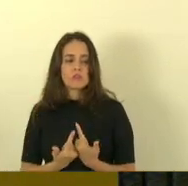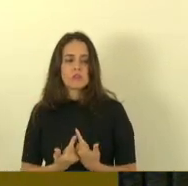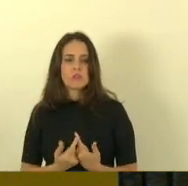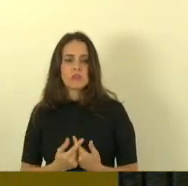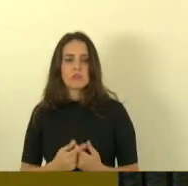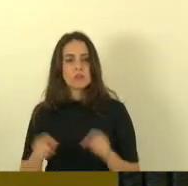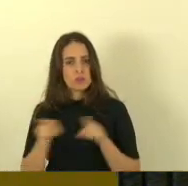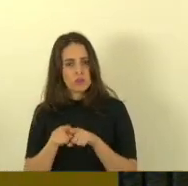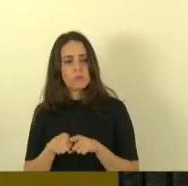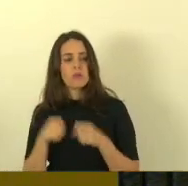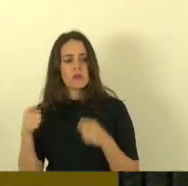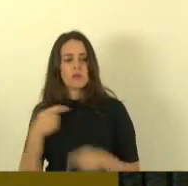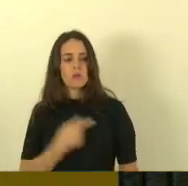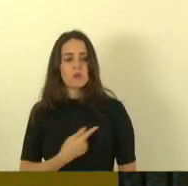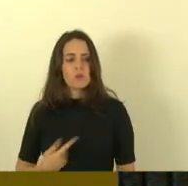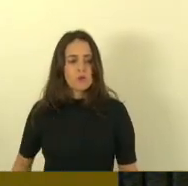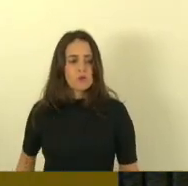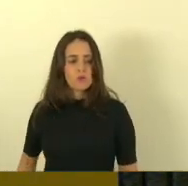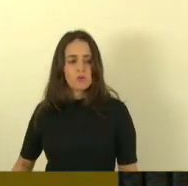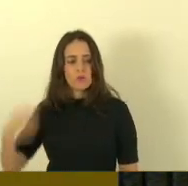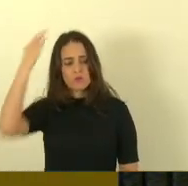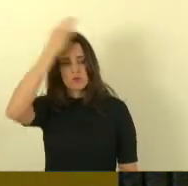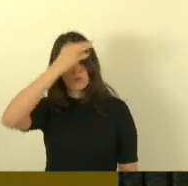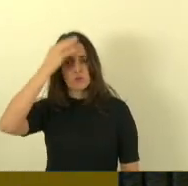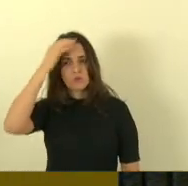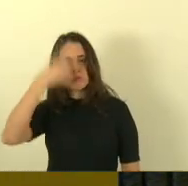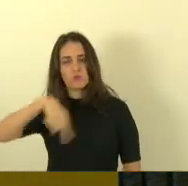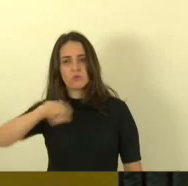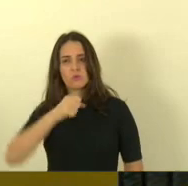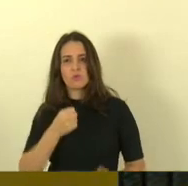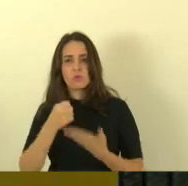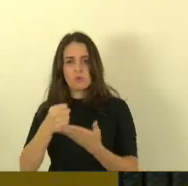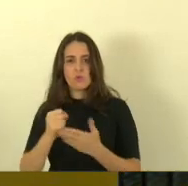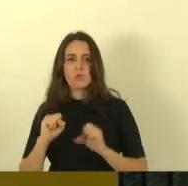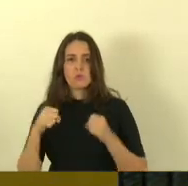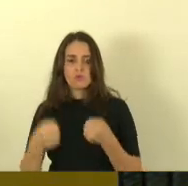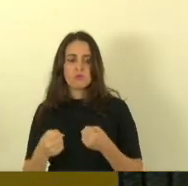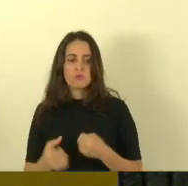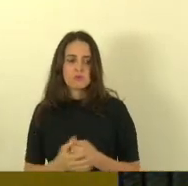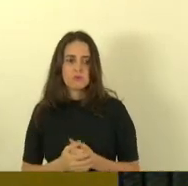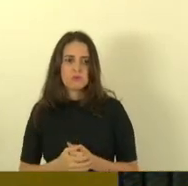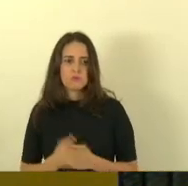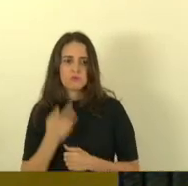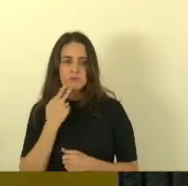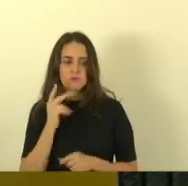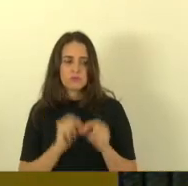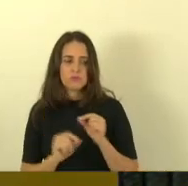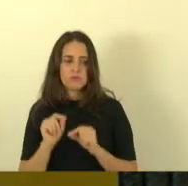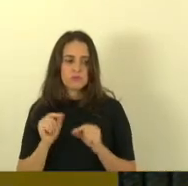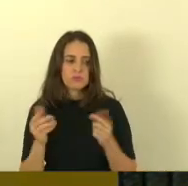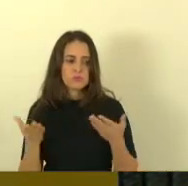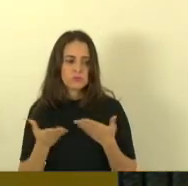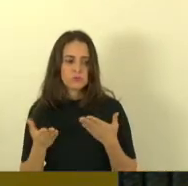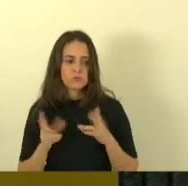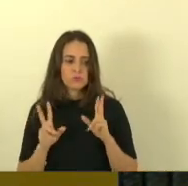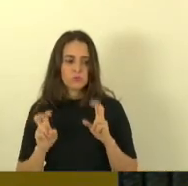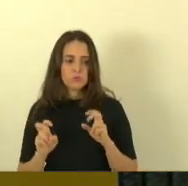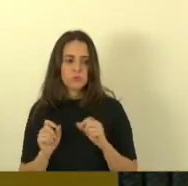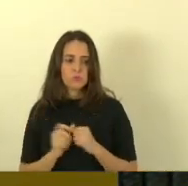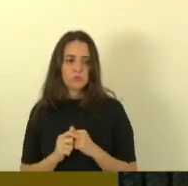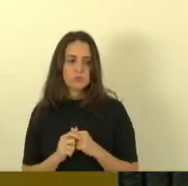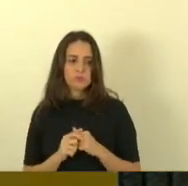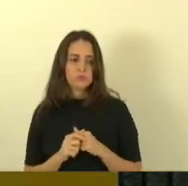reconhecida também no governo do estado contem com todo nosso apoio nosso empenho eu quero falar hoje sobre